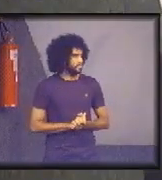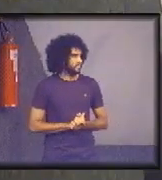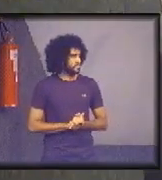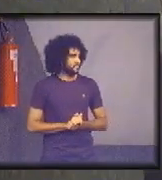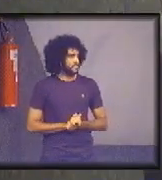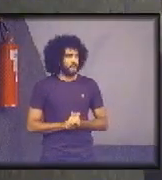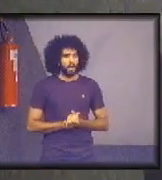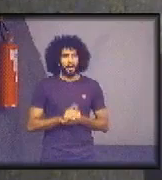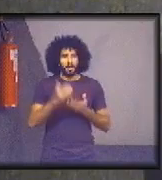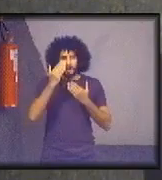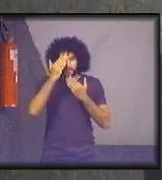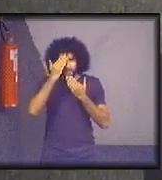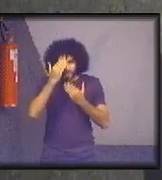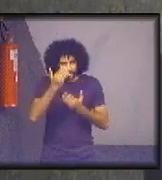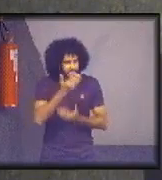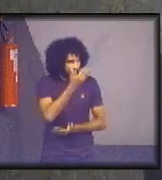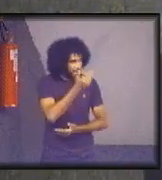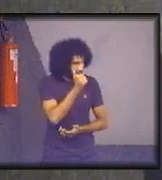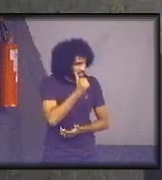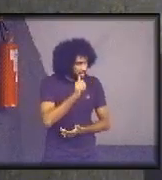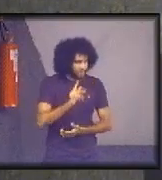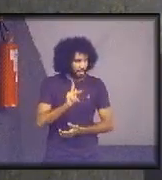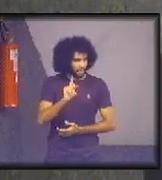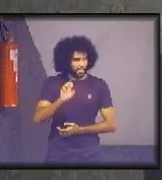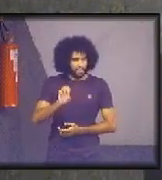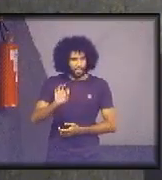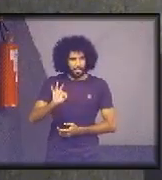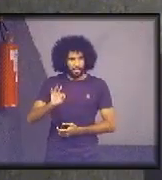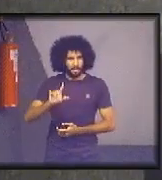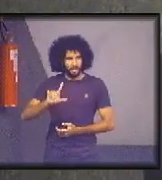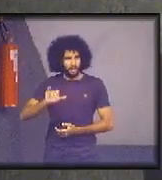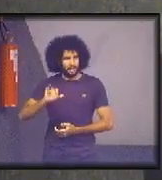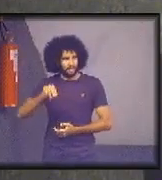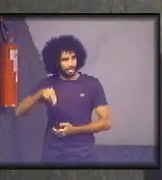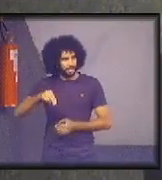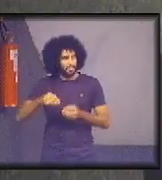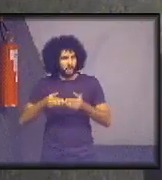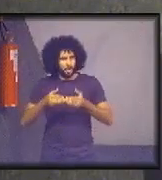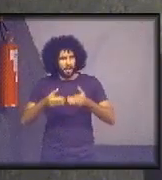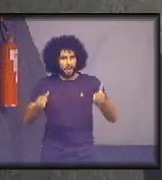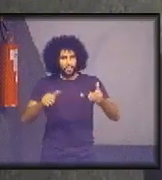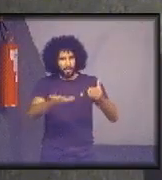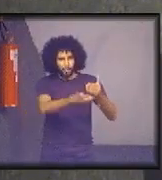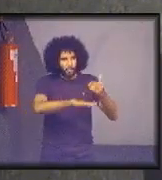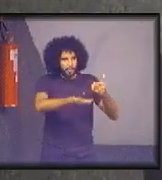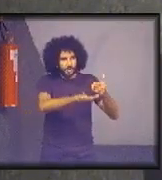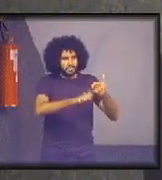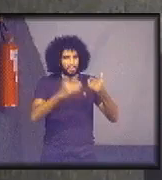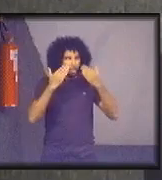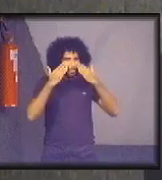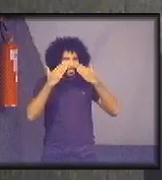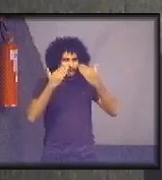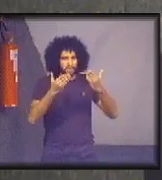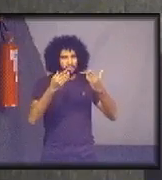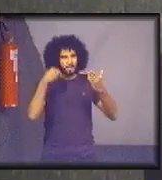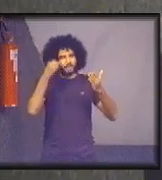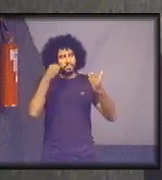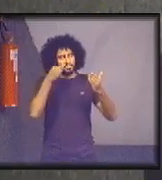Agradecer aqui à Kathleen por abrir esse espaço para a gente poder apresentar esse caso concreto,